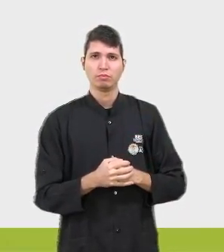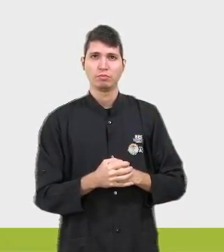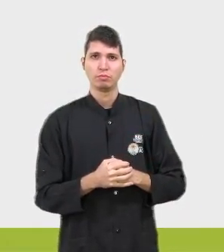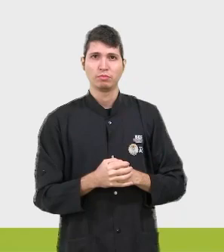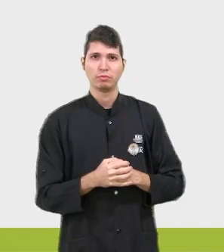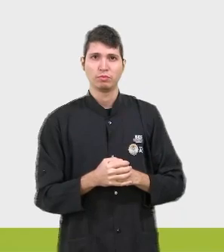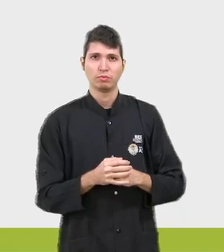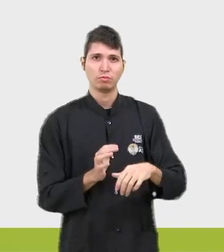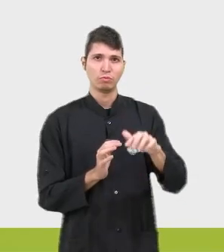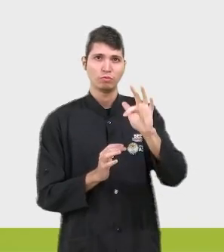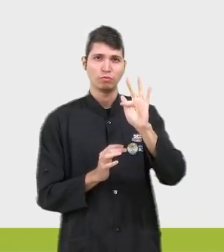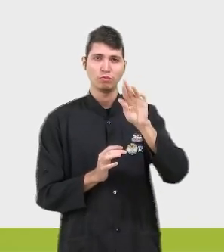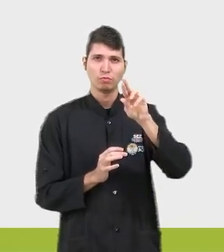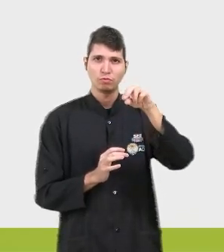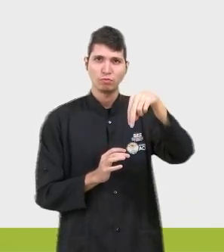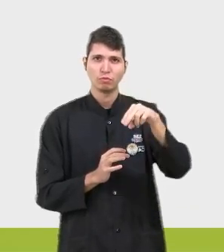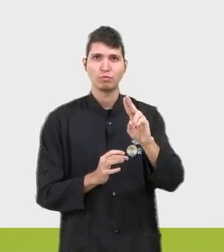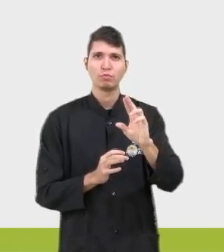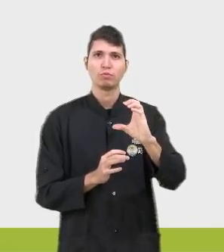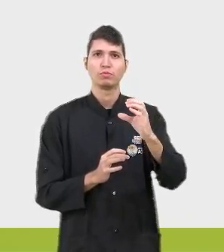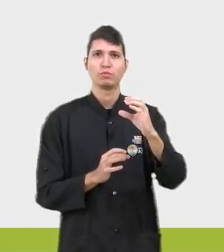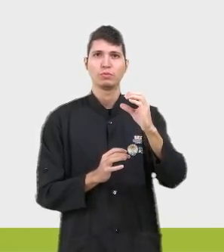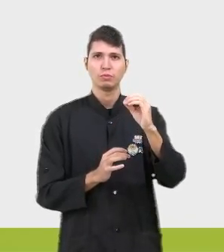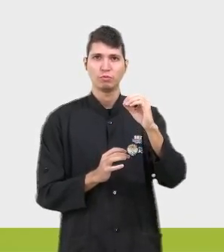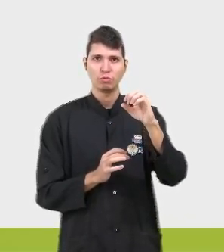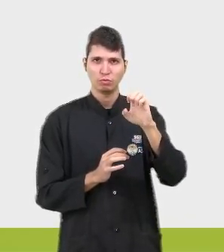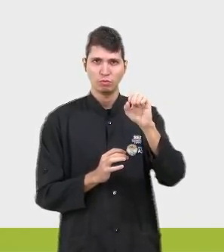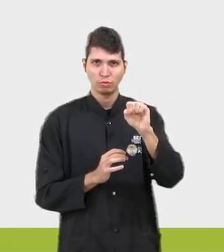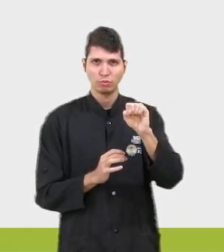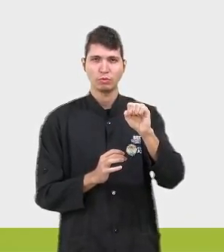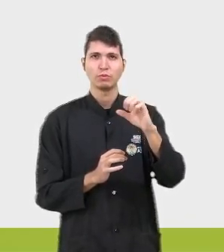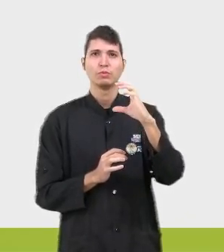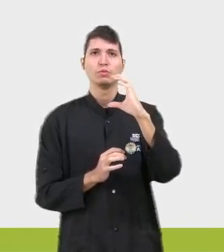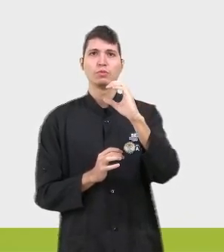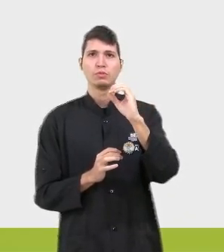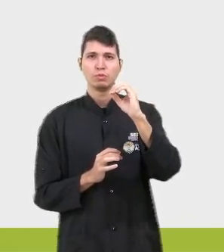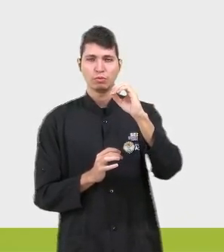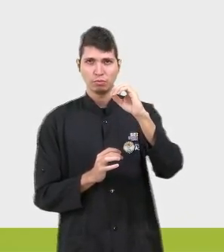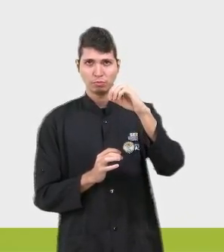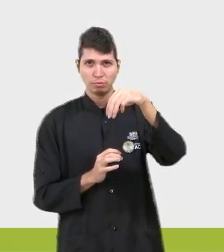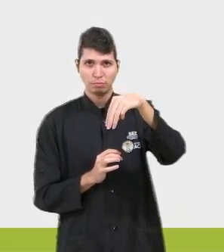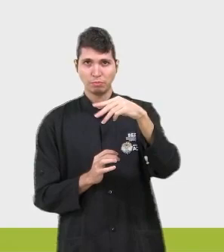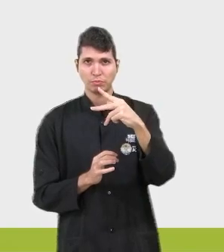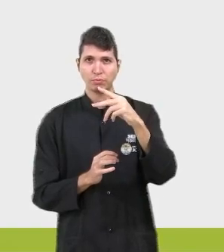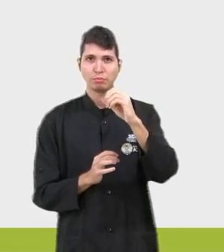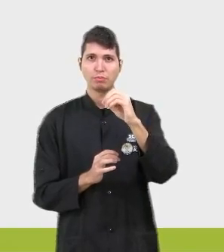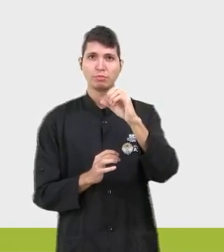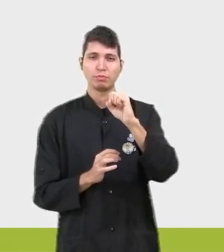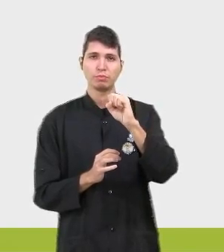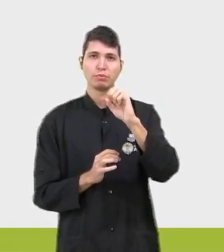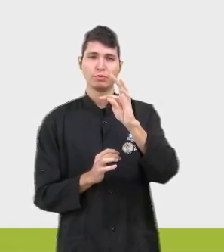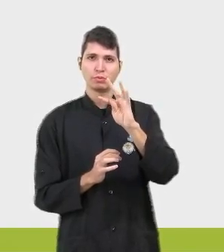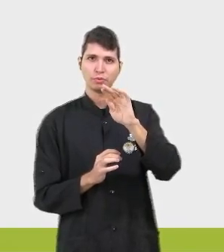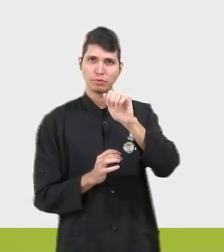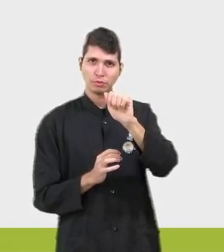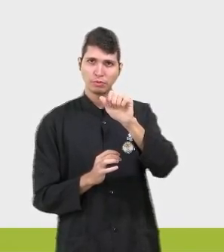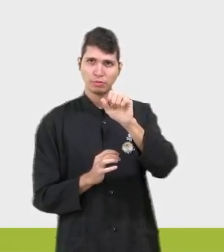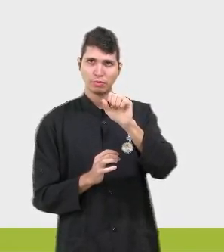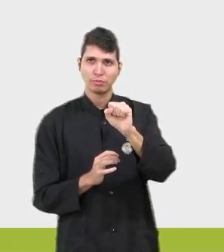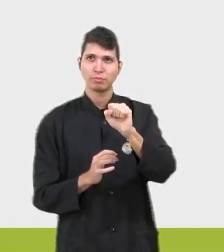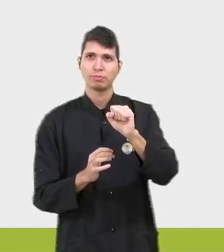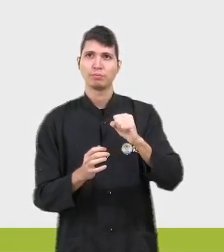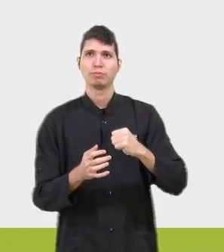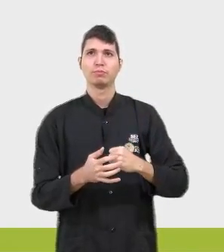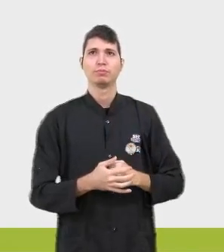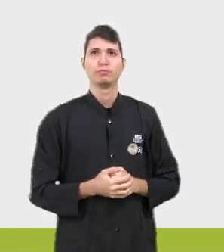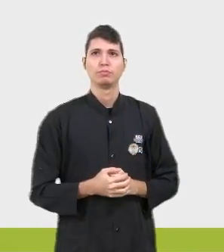funções compostas, né? Nós temos aqui uma f de X igual a uma g de X, tá vendo? ou seja, essa f de X aqui,